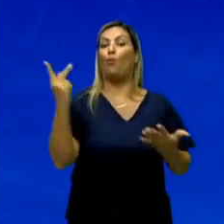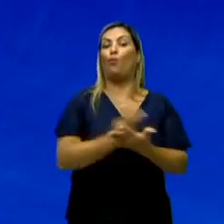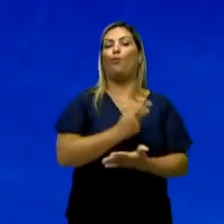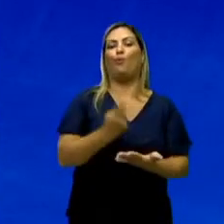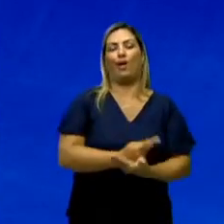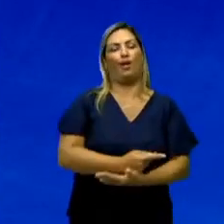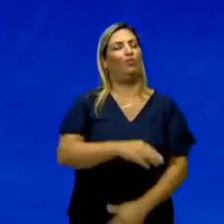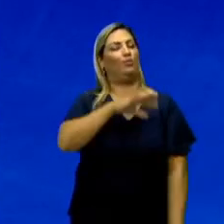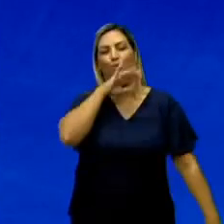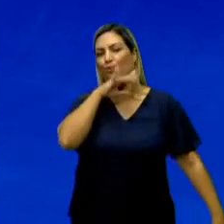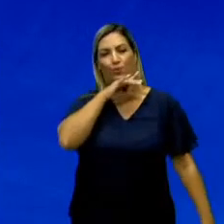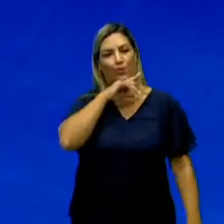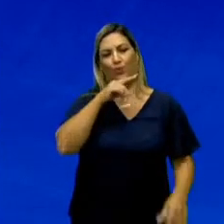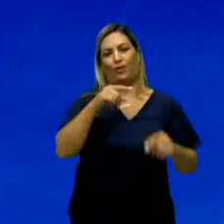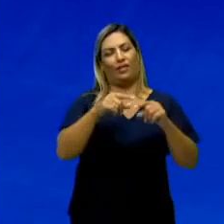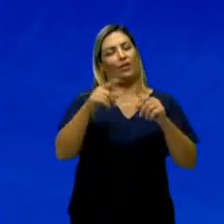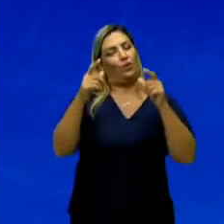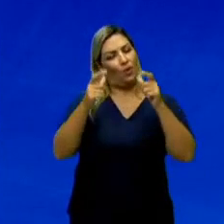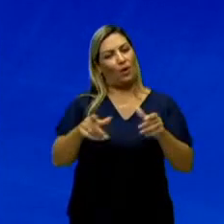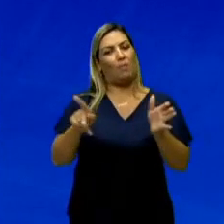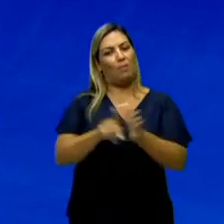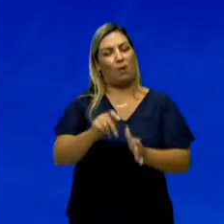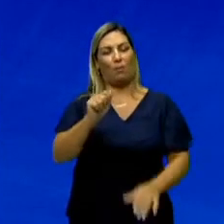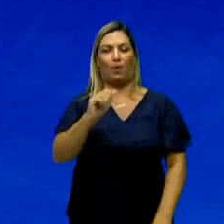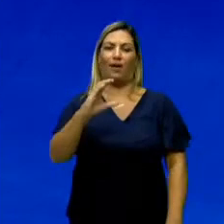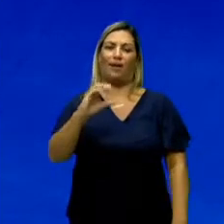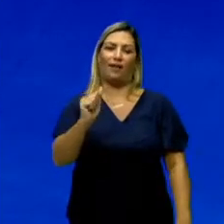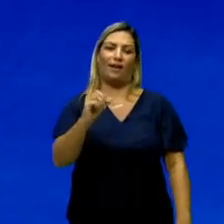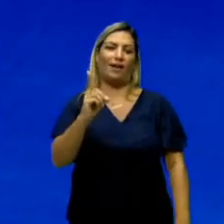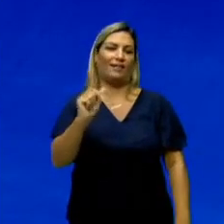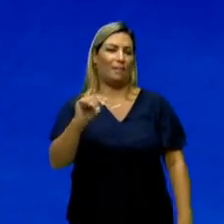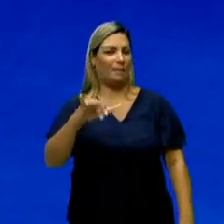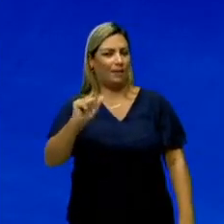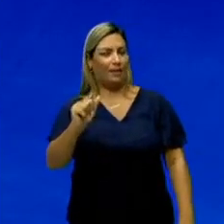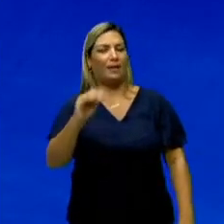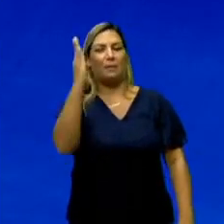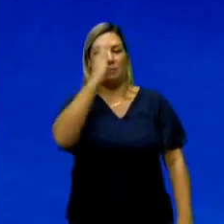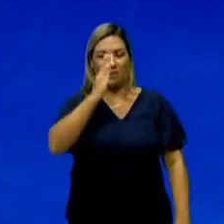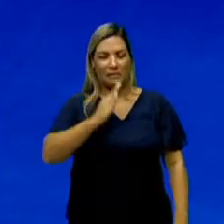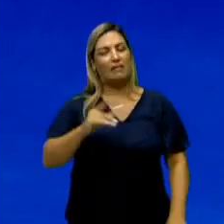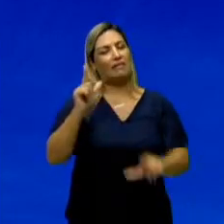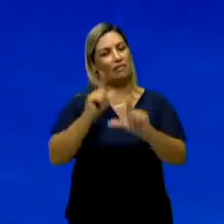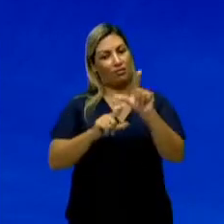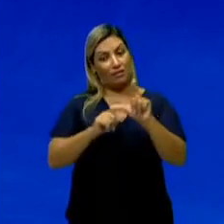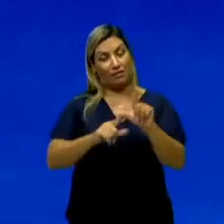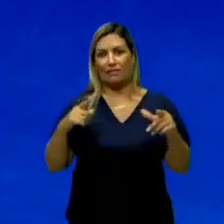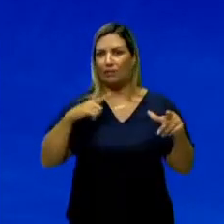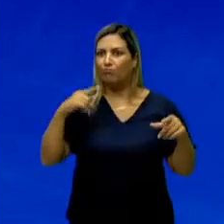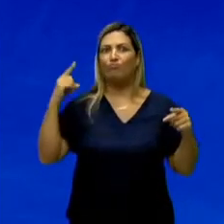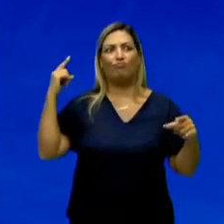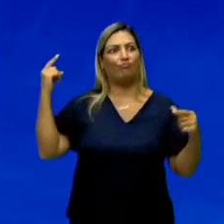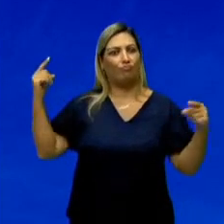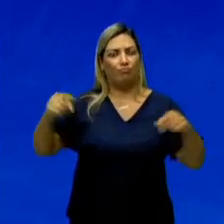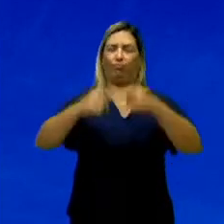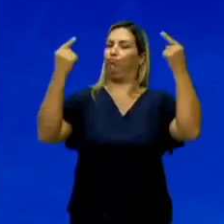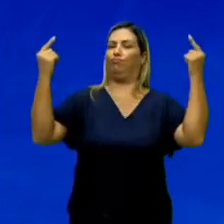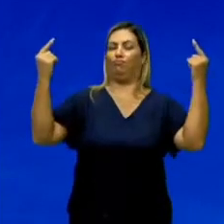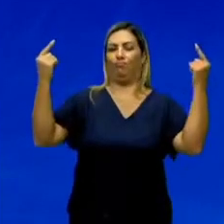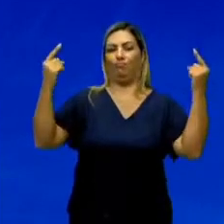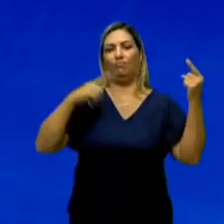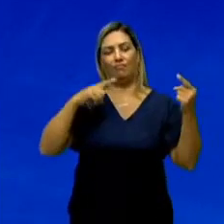criar a Academia Brasileira de Letras. É quando eles estão com choque nas suas visões, aí eles têm essas